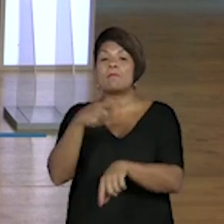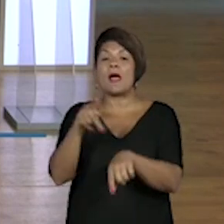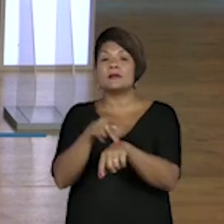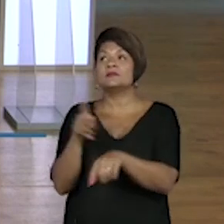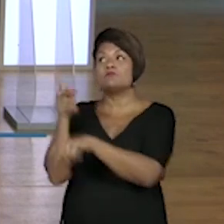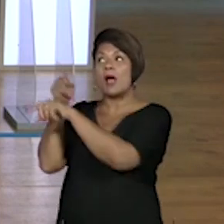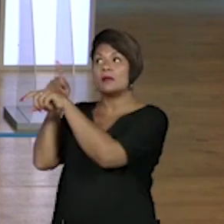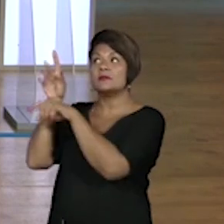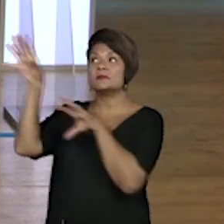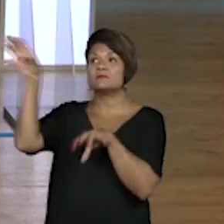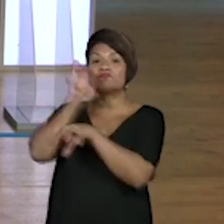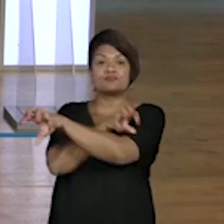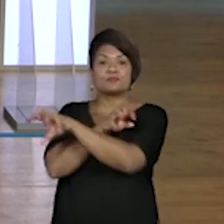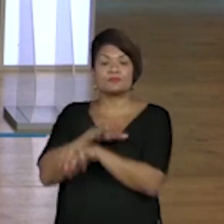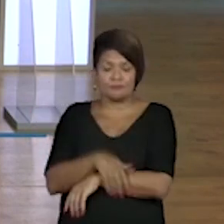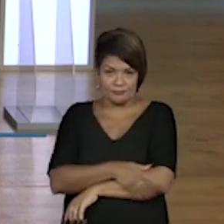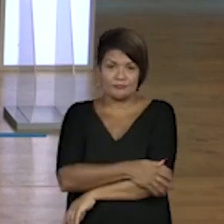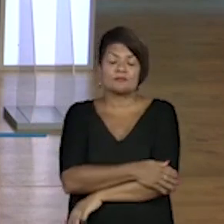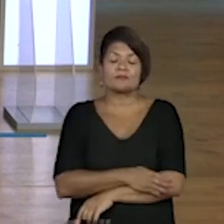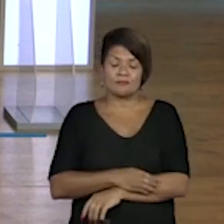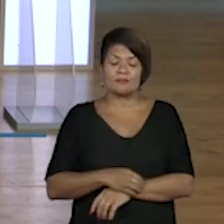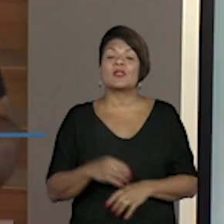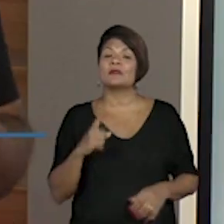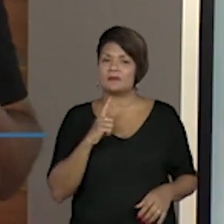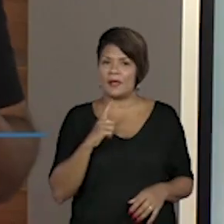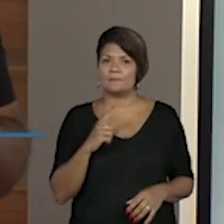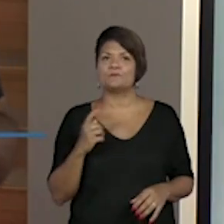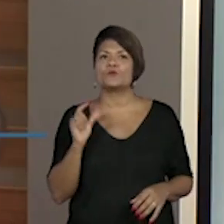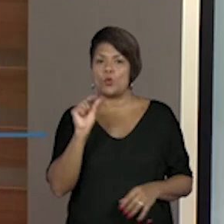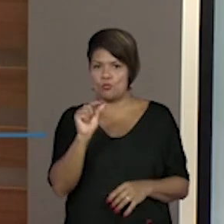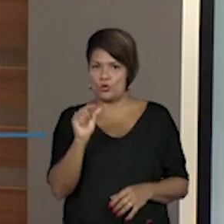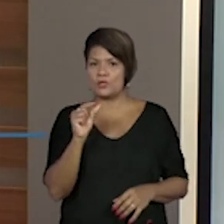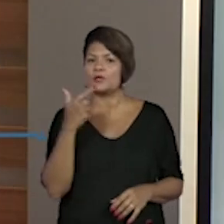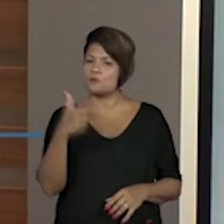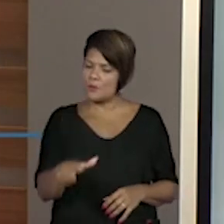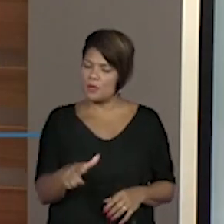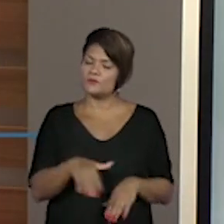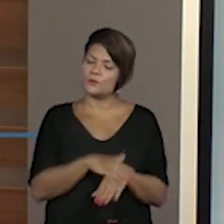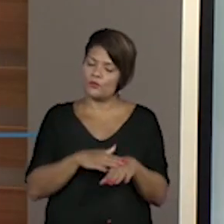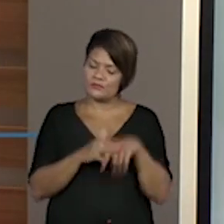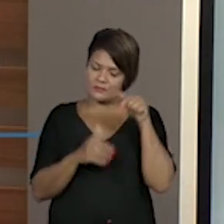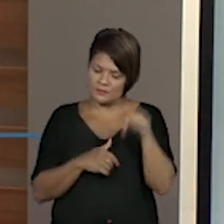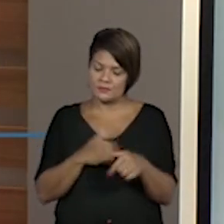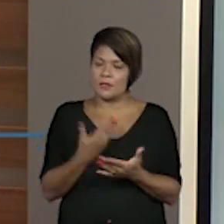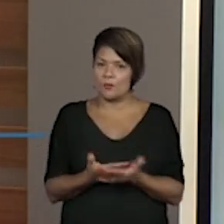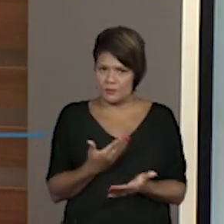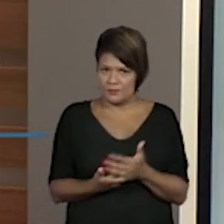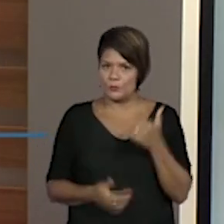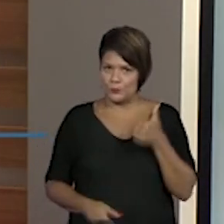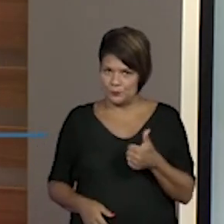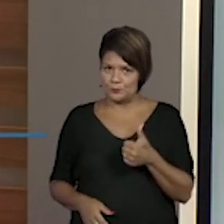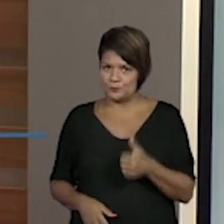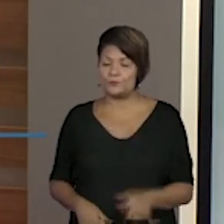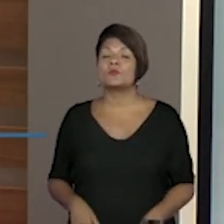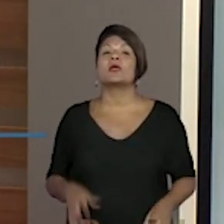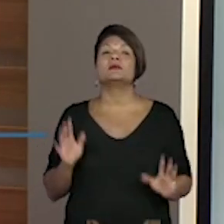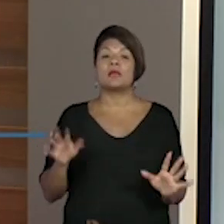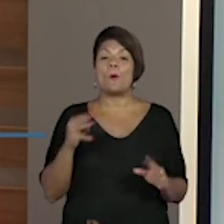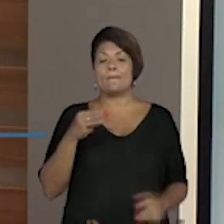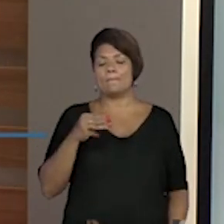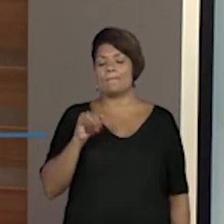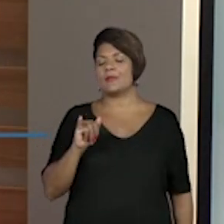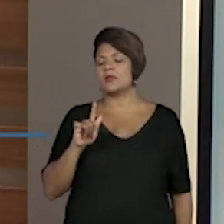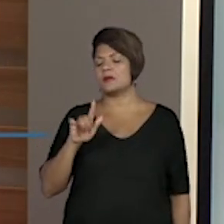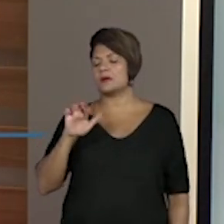troca de estado, troca de cidade. Então, a gente vai falar um pouquinho mais sobre isso nessa aula, tudo bem? Então, a gente já sabe que migração